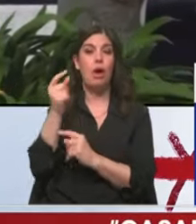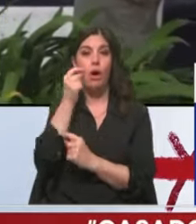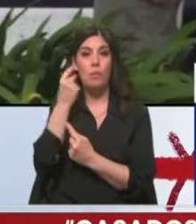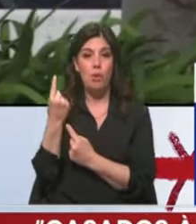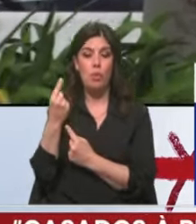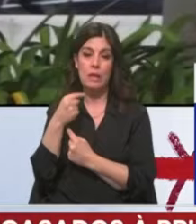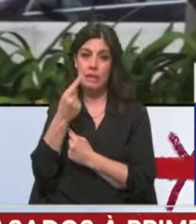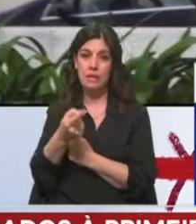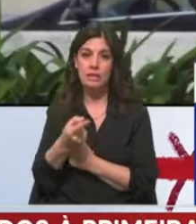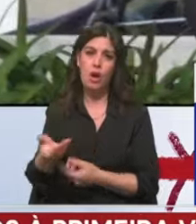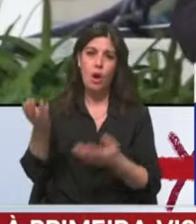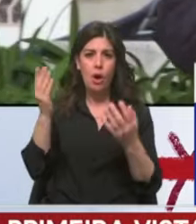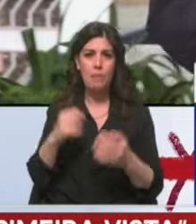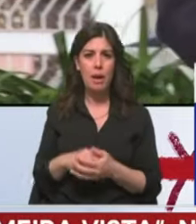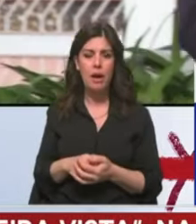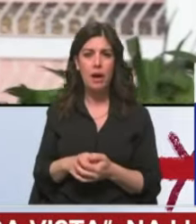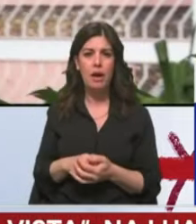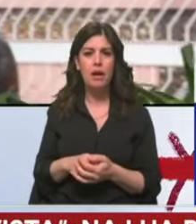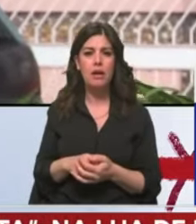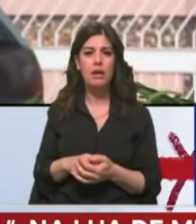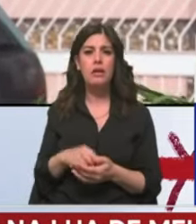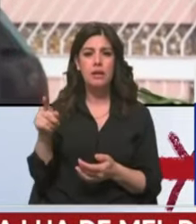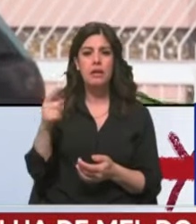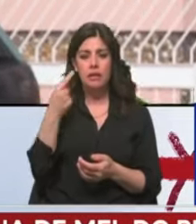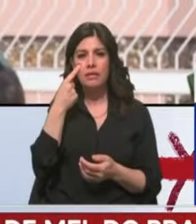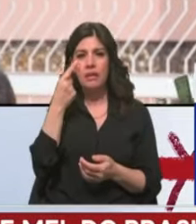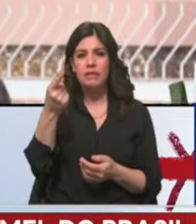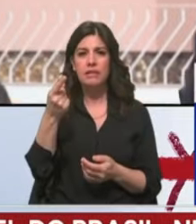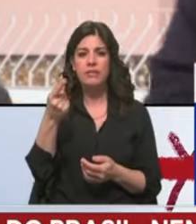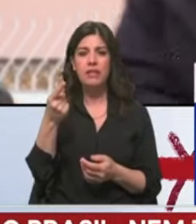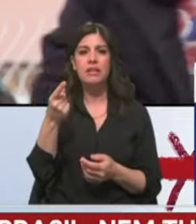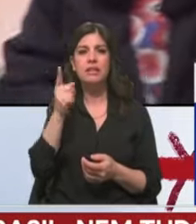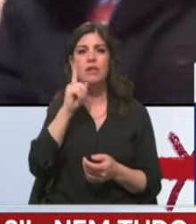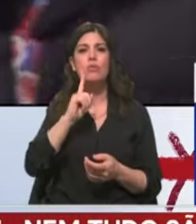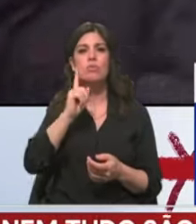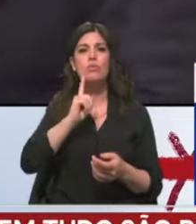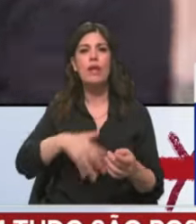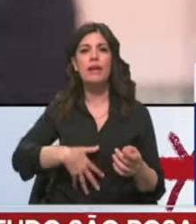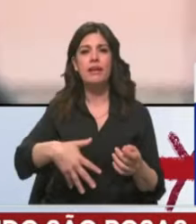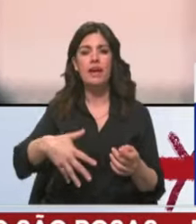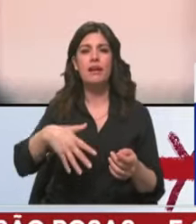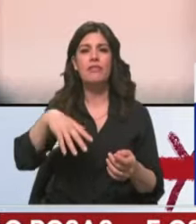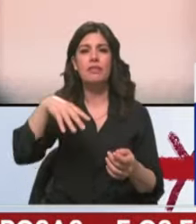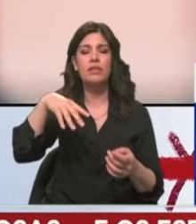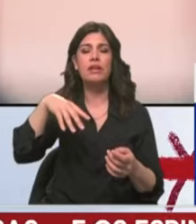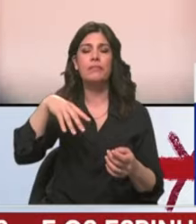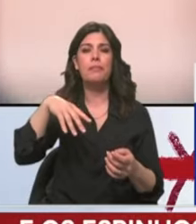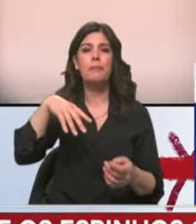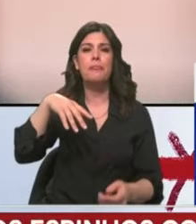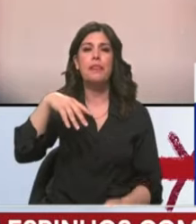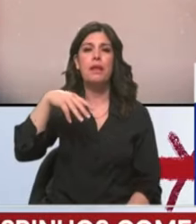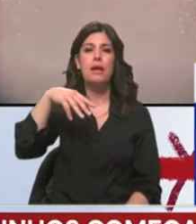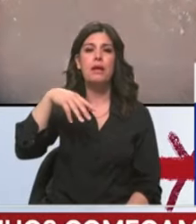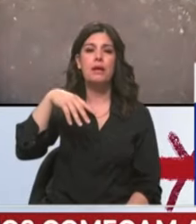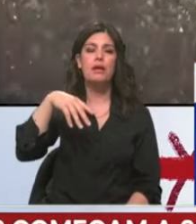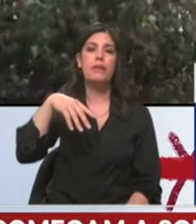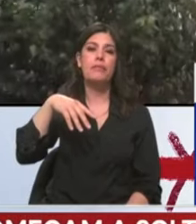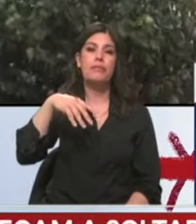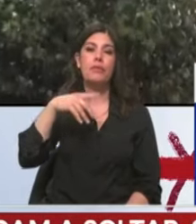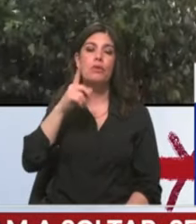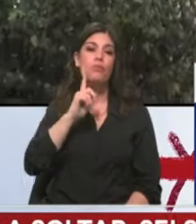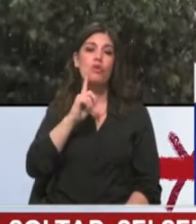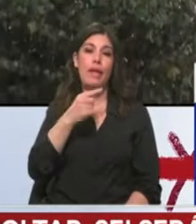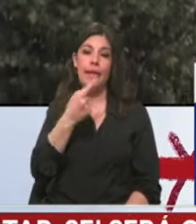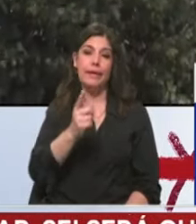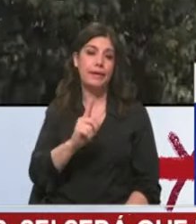senhores dizer, opa, estás a ver aquilo lá da mulher da Mortosa? Eles não disseram da mulher, disseram um palavrão, que esta gente fala